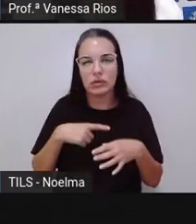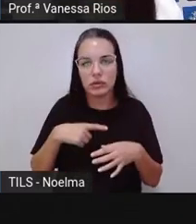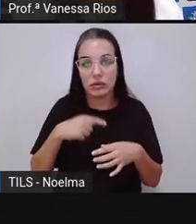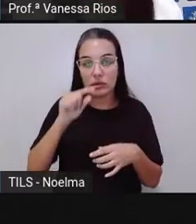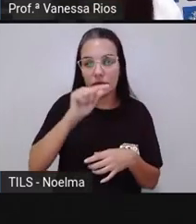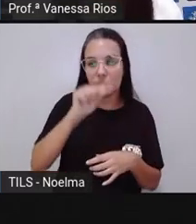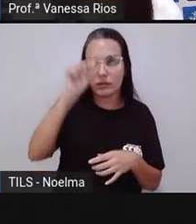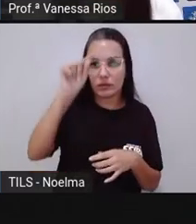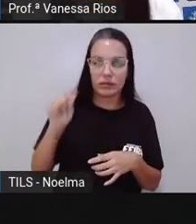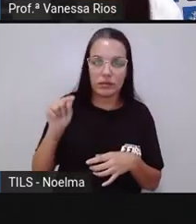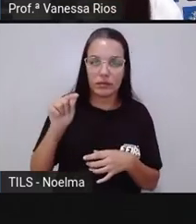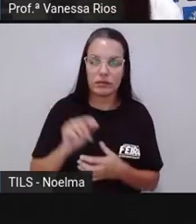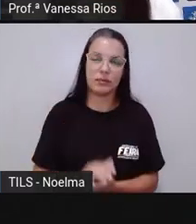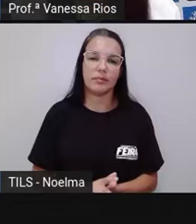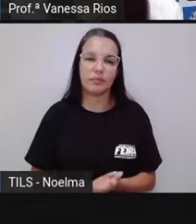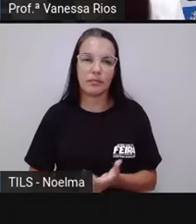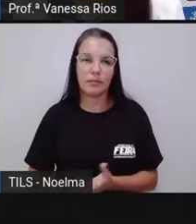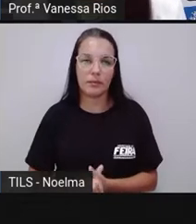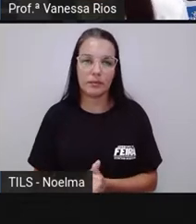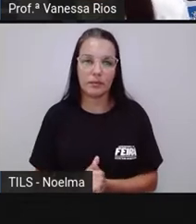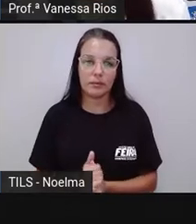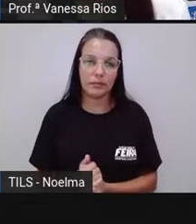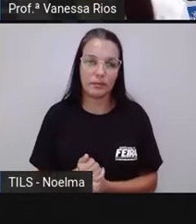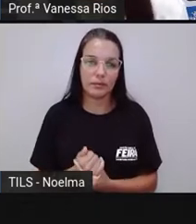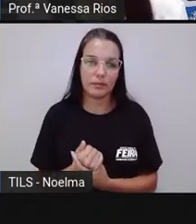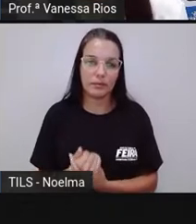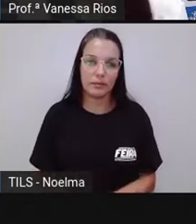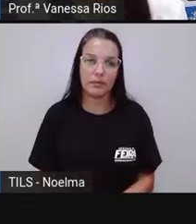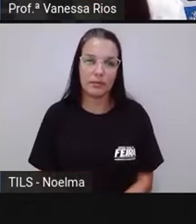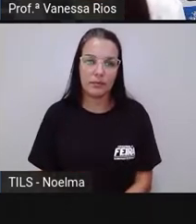utilizando o acento circunflexo.